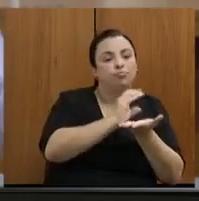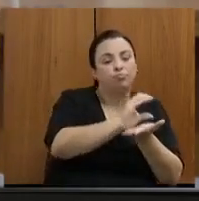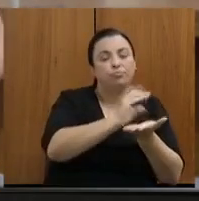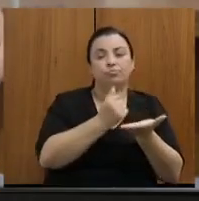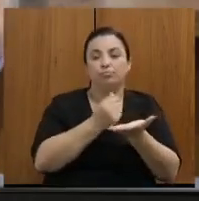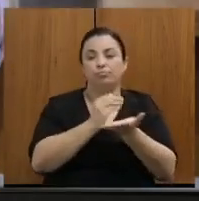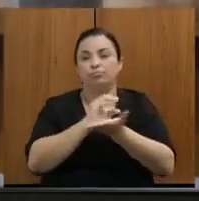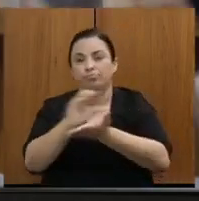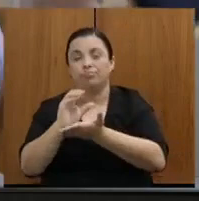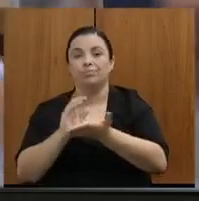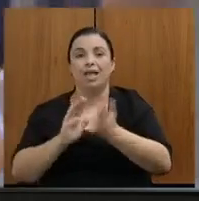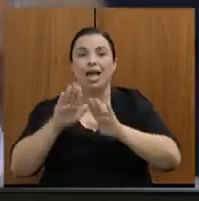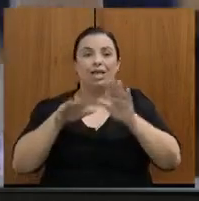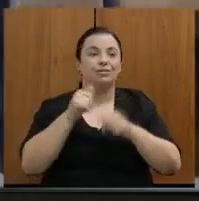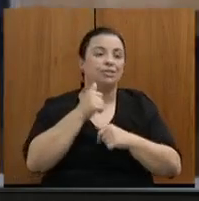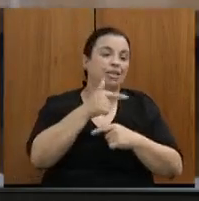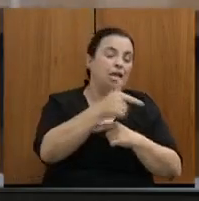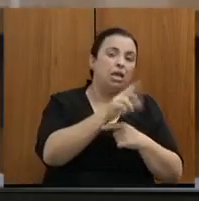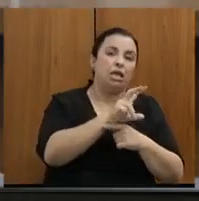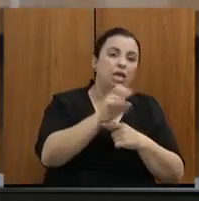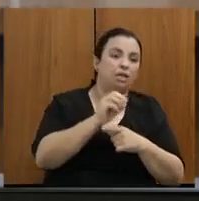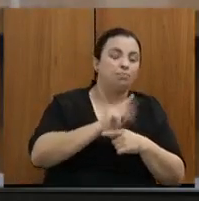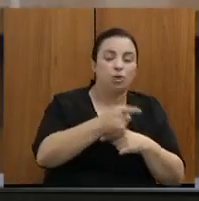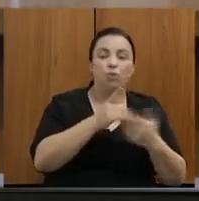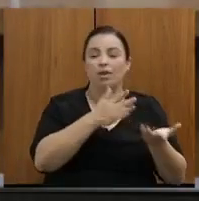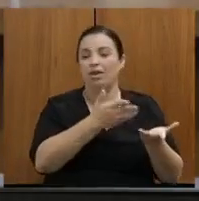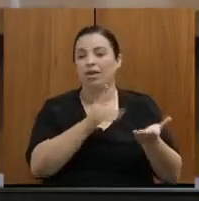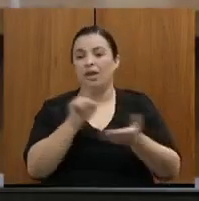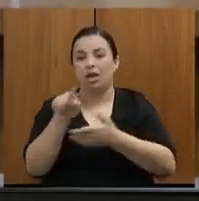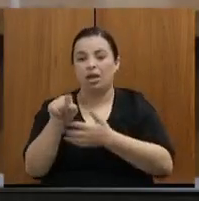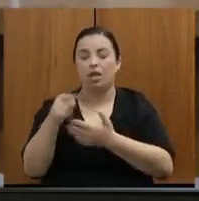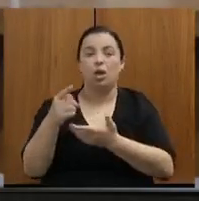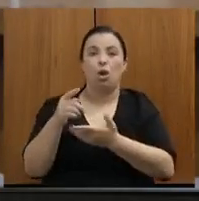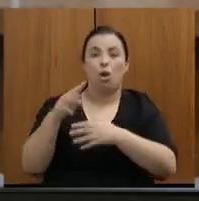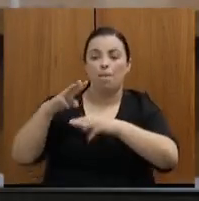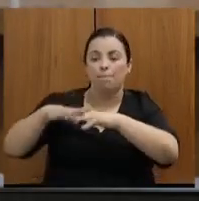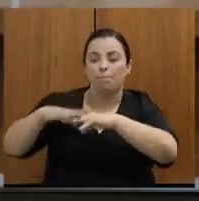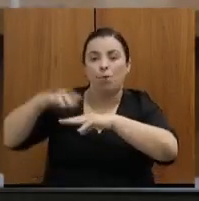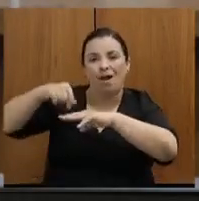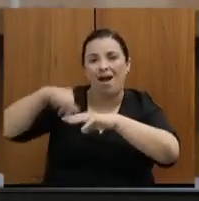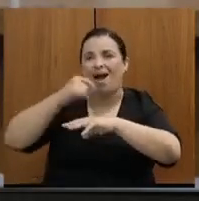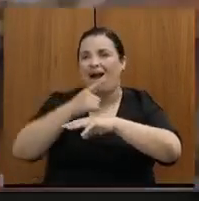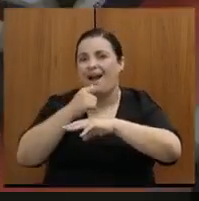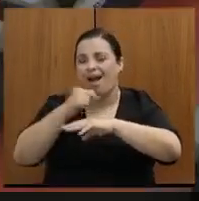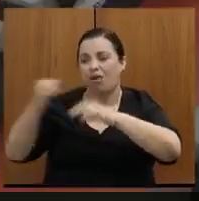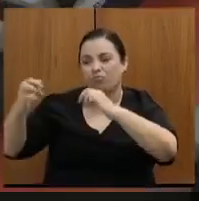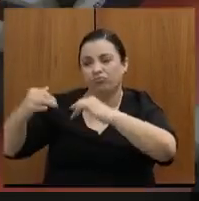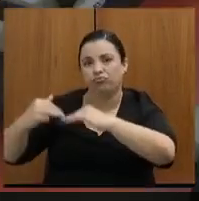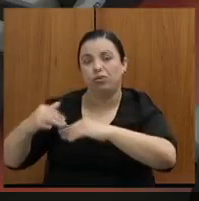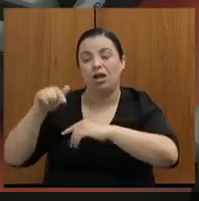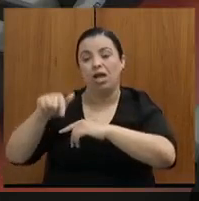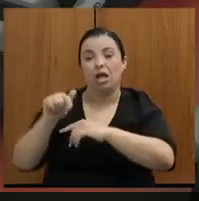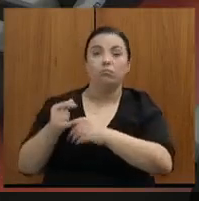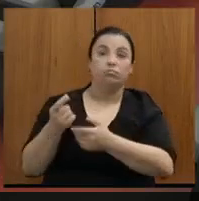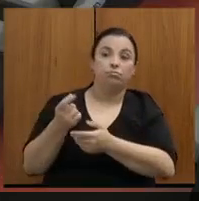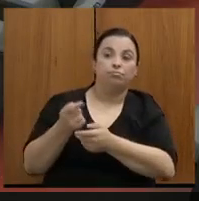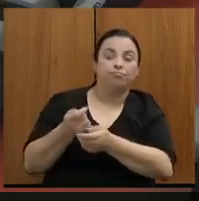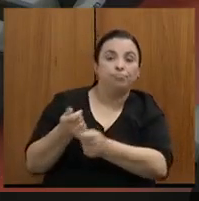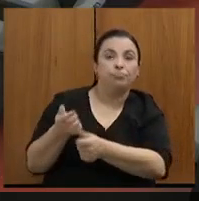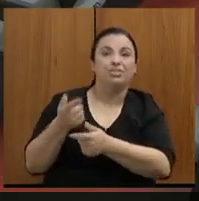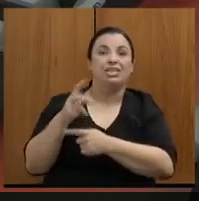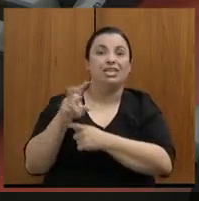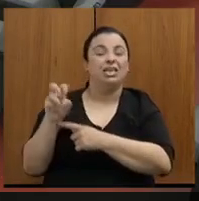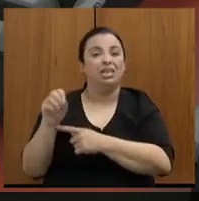é 500 mil para um gabião aqui, um bueiro ali, que parece que não é algo relevante, mas ele é fundamental para a segurança da